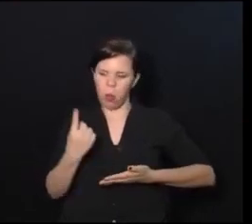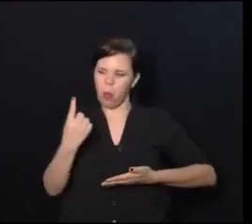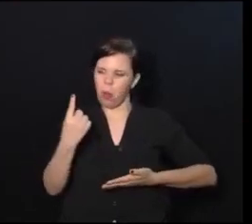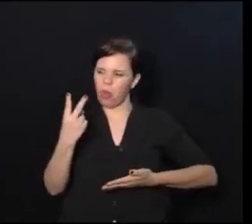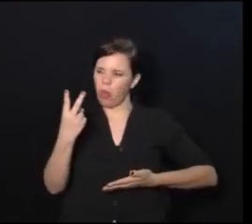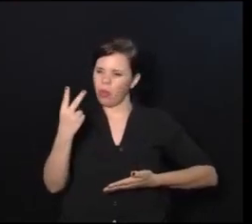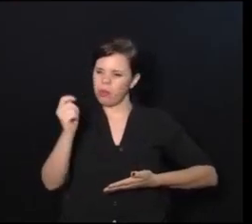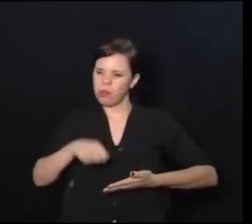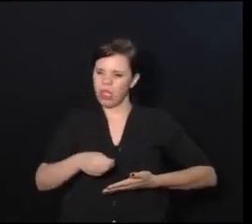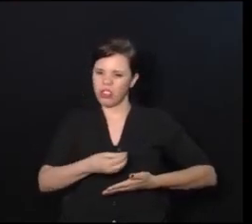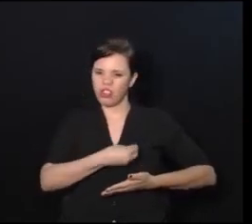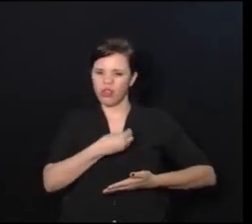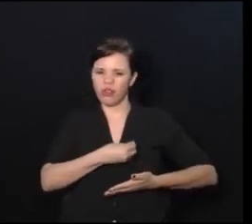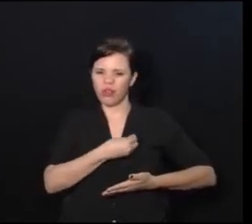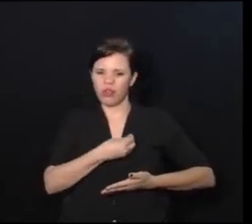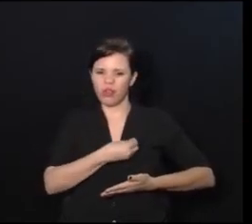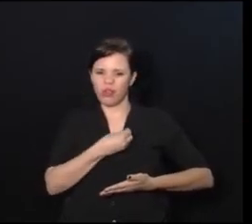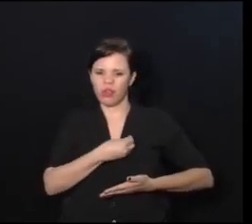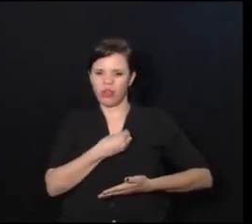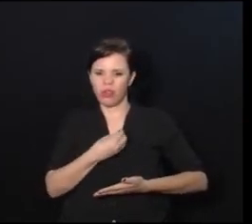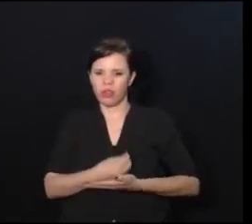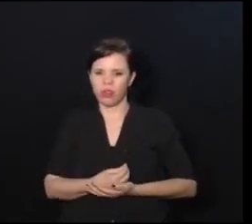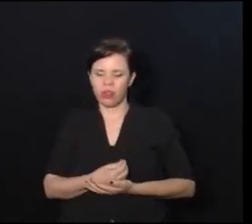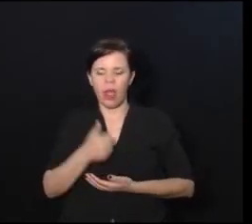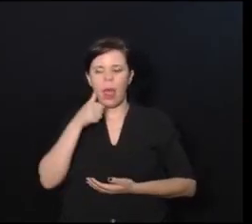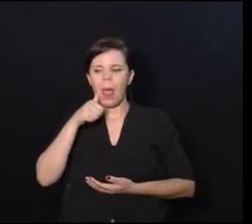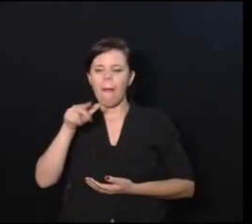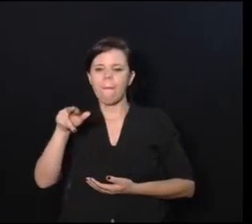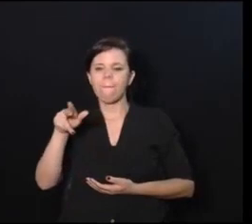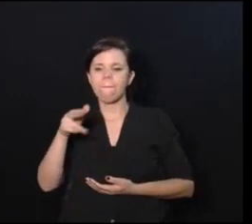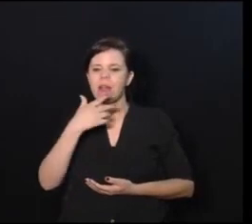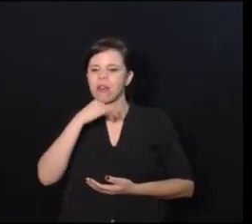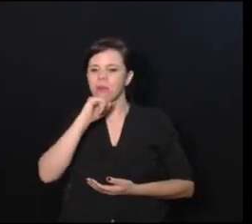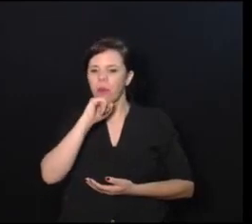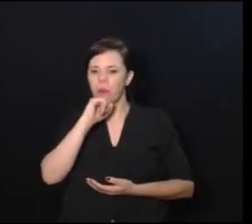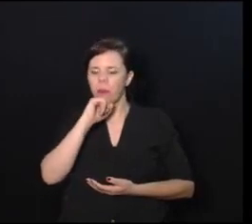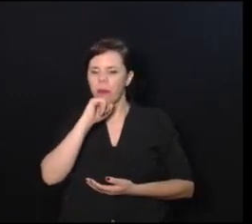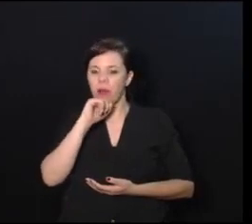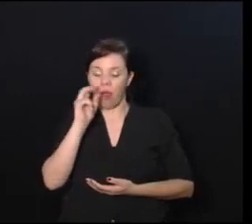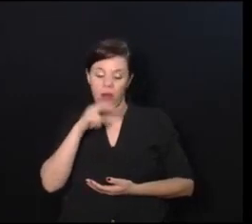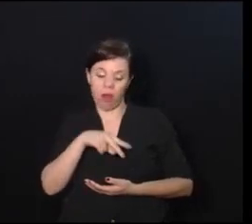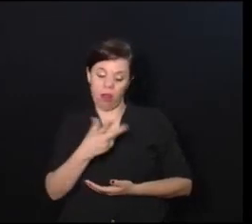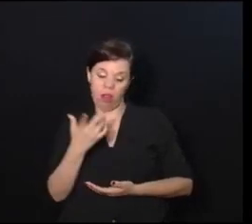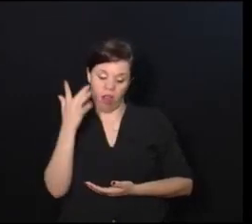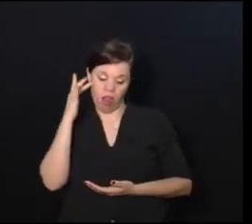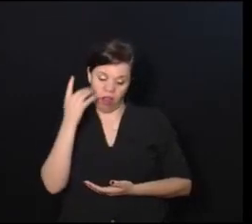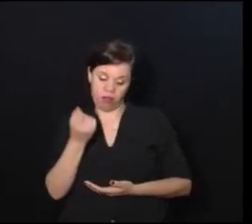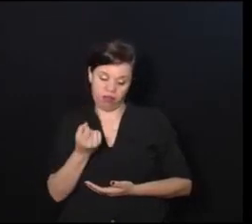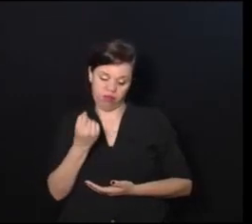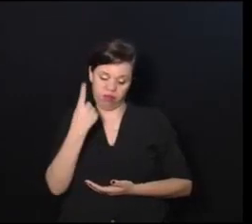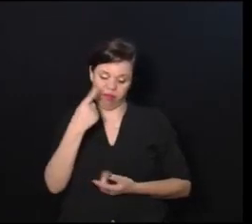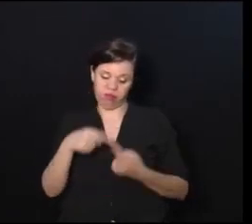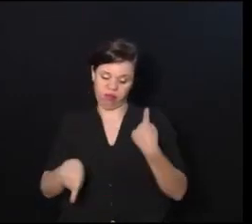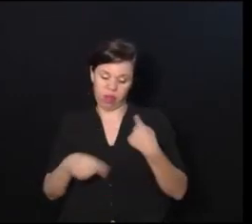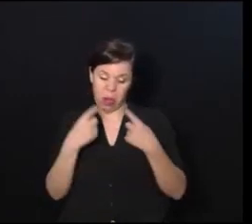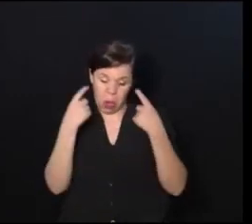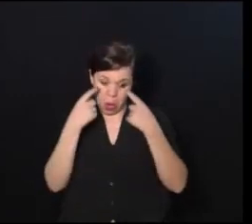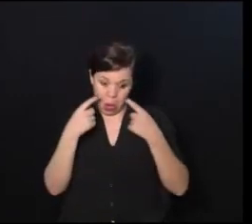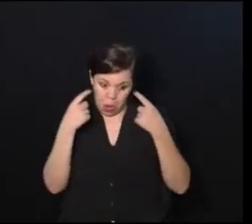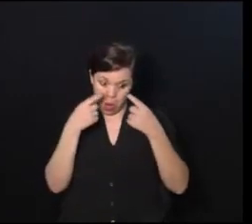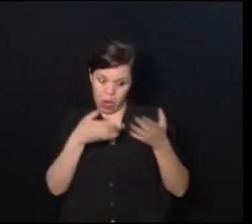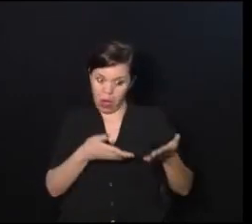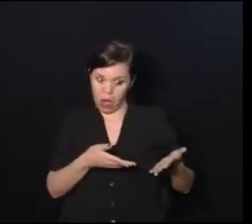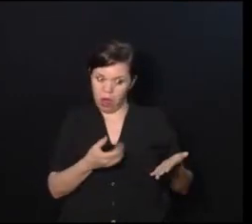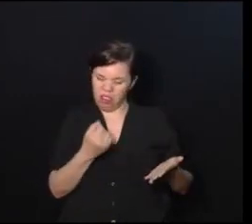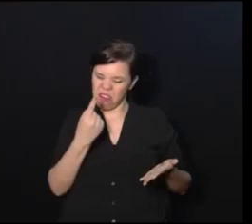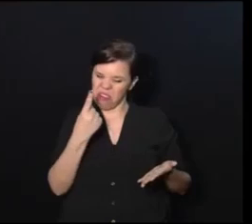meses de vida, foi até a irmã do meu pai. olha, eu acho que Wagner tem alguma coisa errada no olho, tem